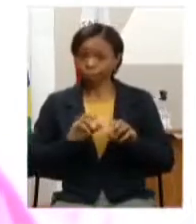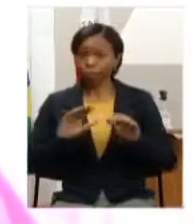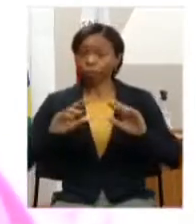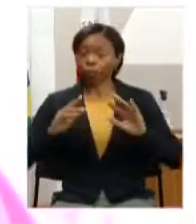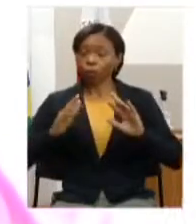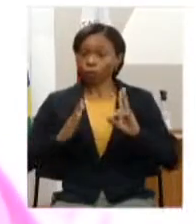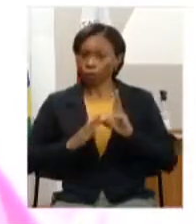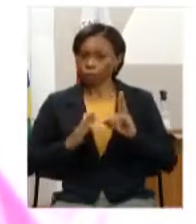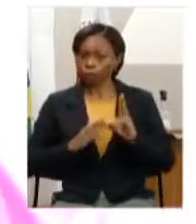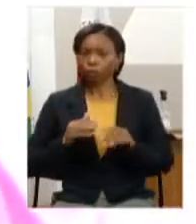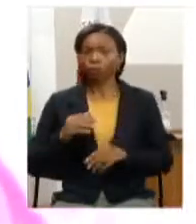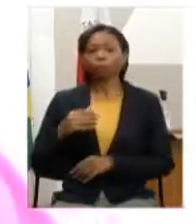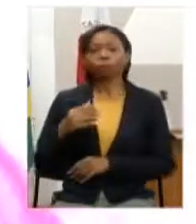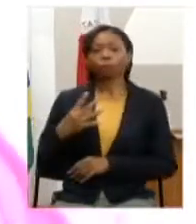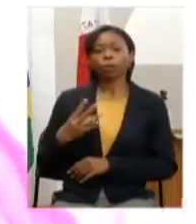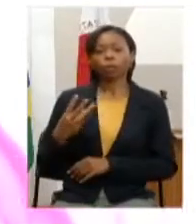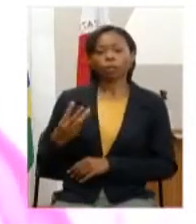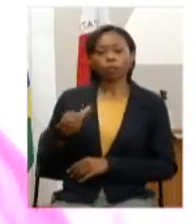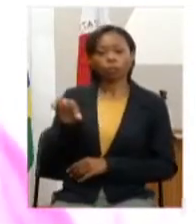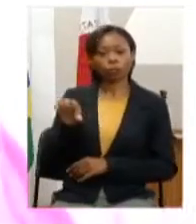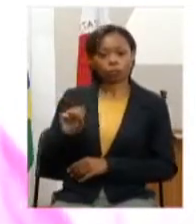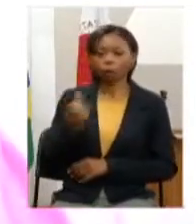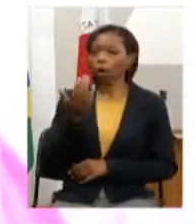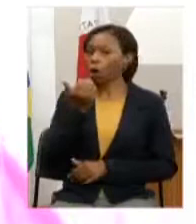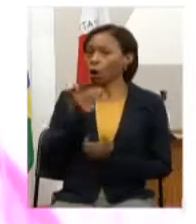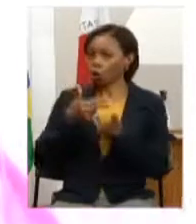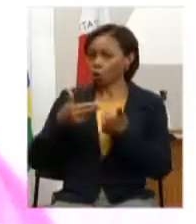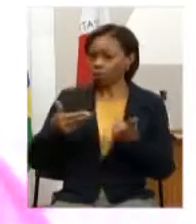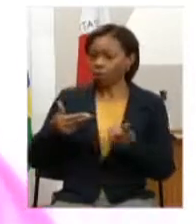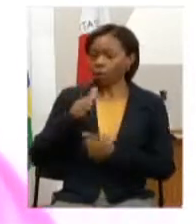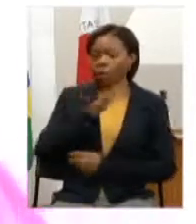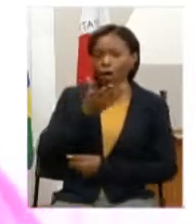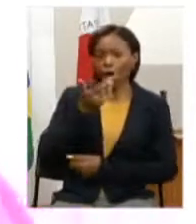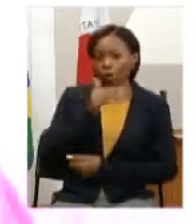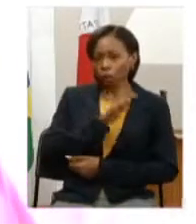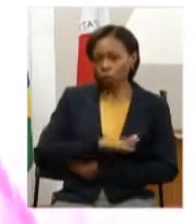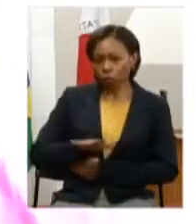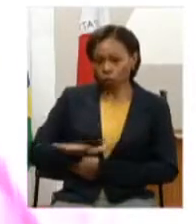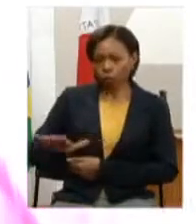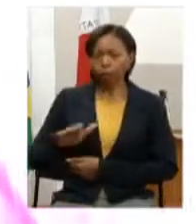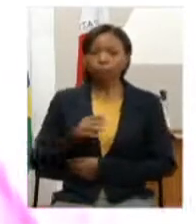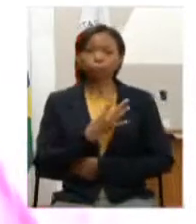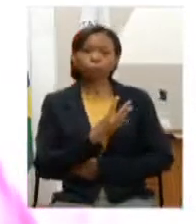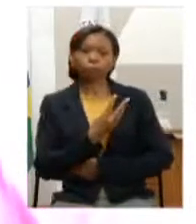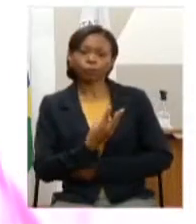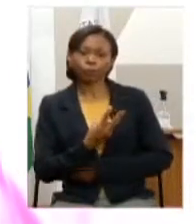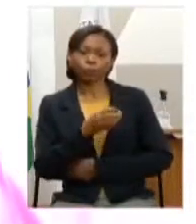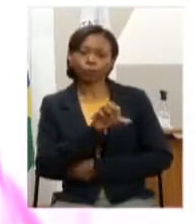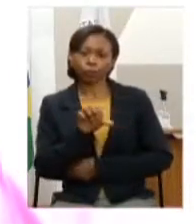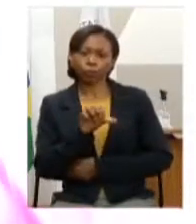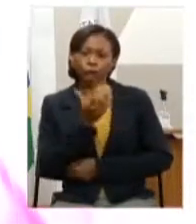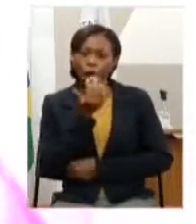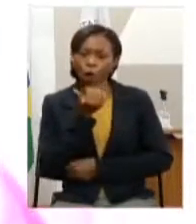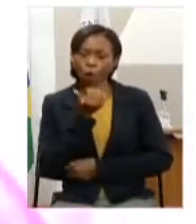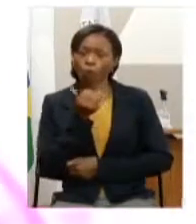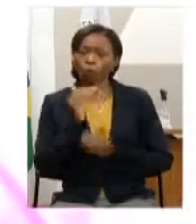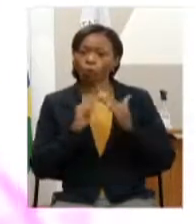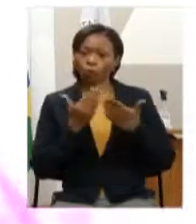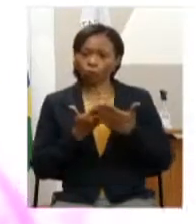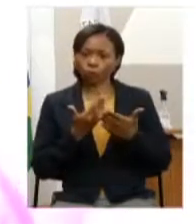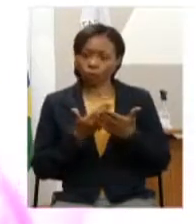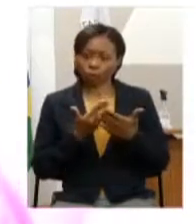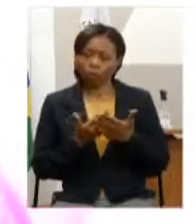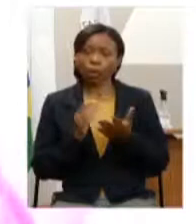ação 43.98 alimentação educação infantil e ação 43.99 alimentação escolar educação